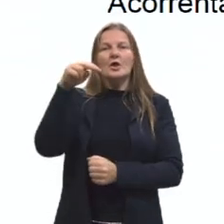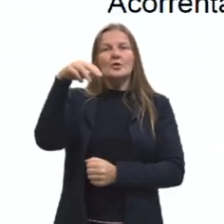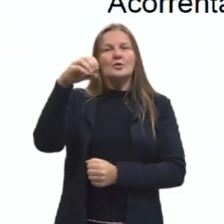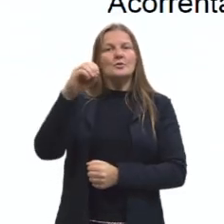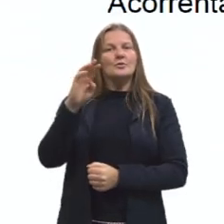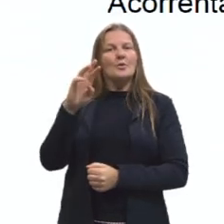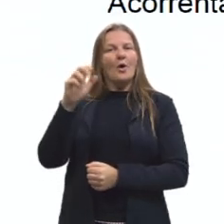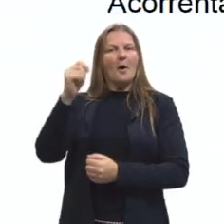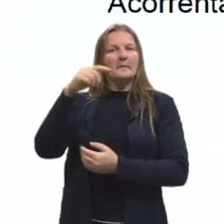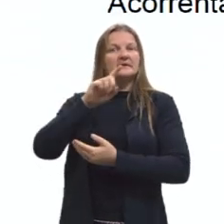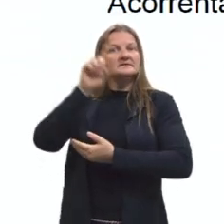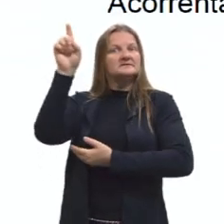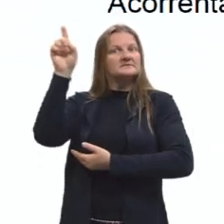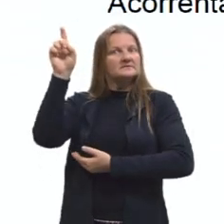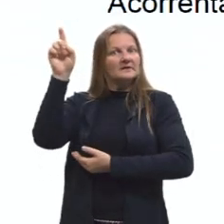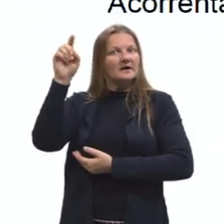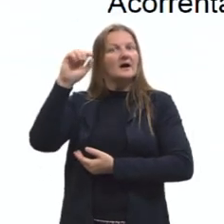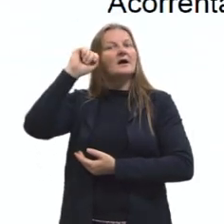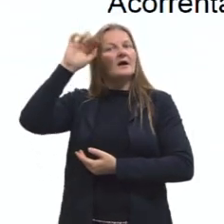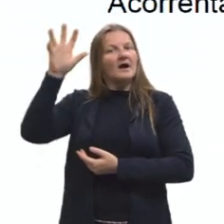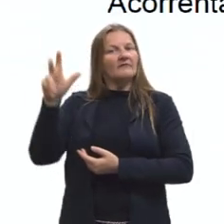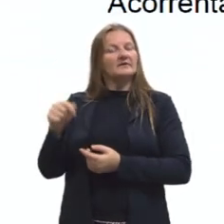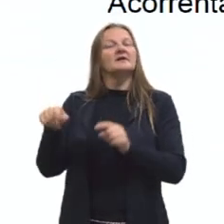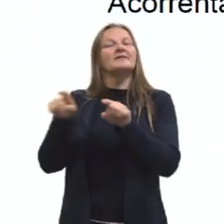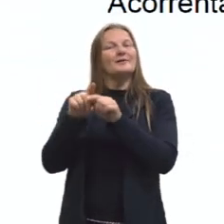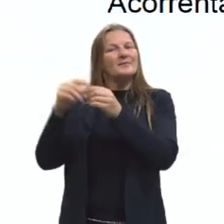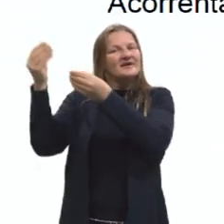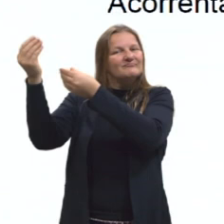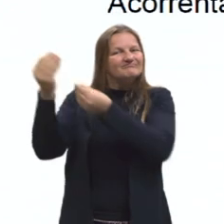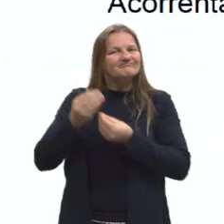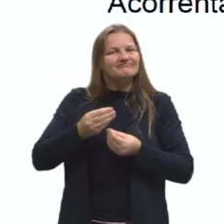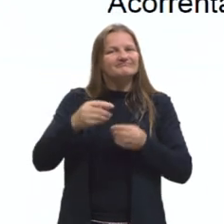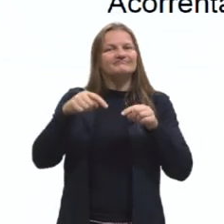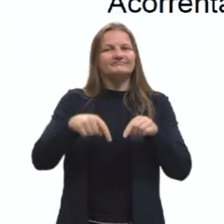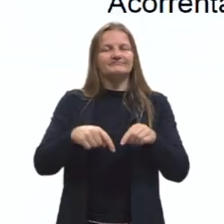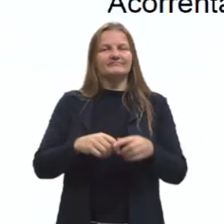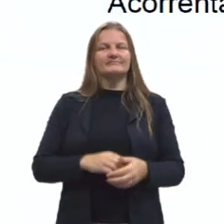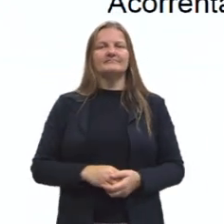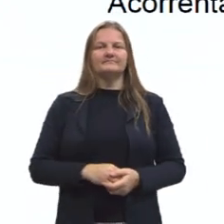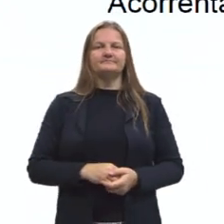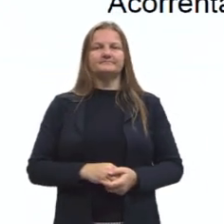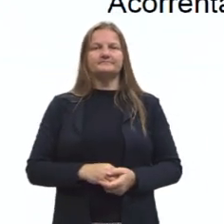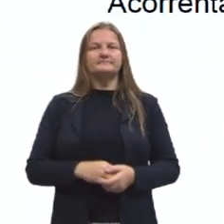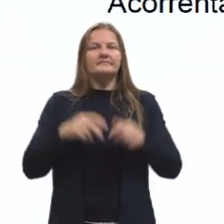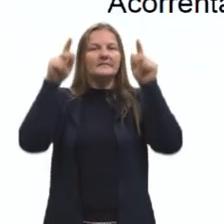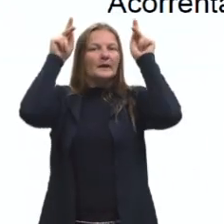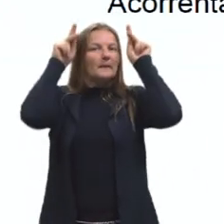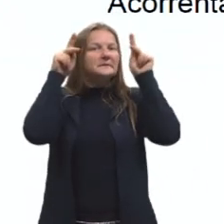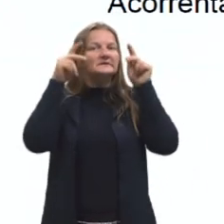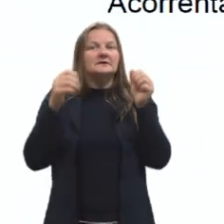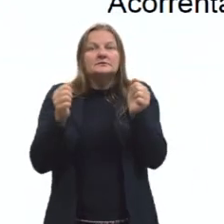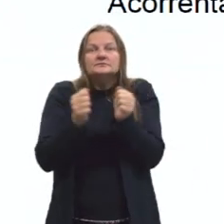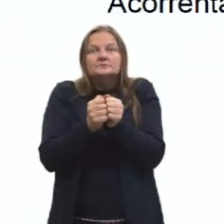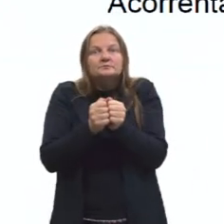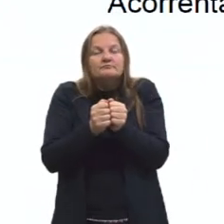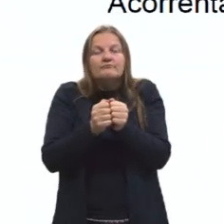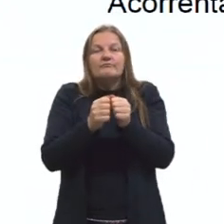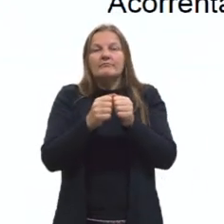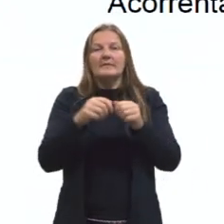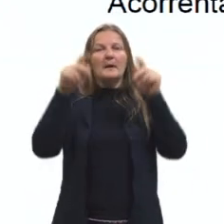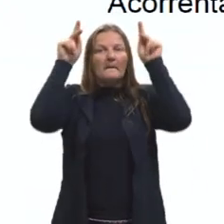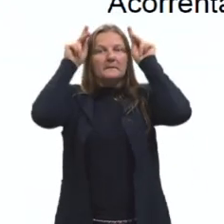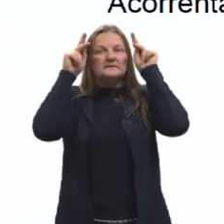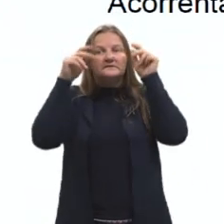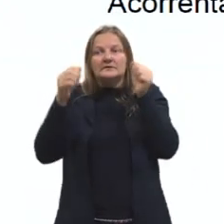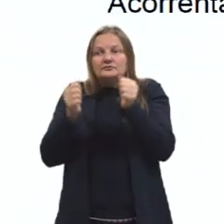dos reinos africanos também eram escravizadas. E aqui ele fala que a princesa estava à venda junto com seus súditos. Mas,